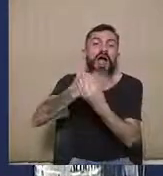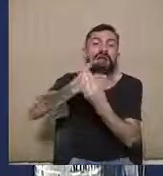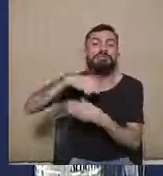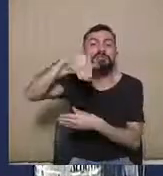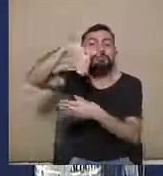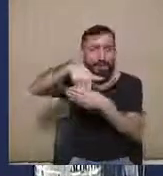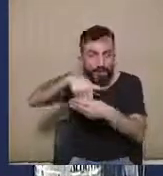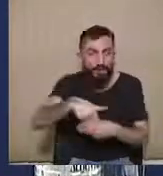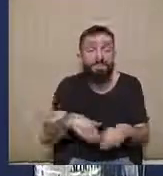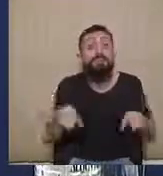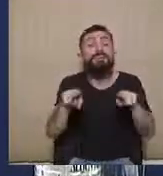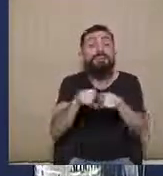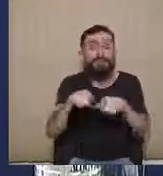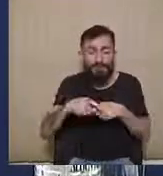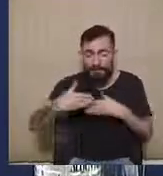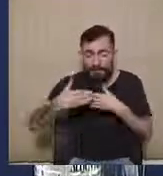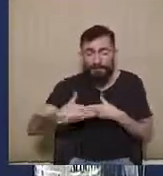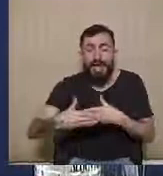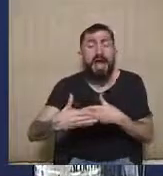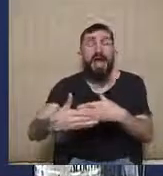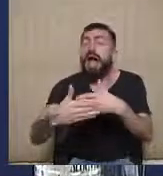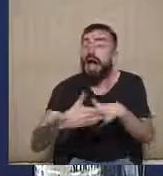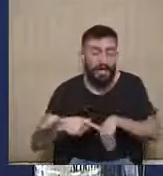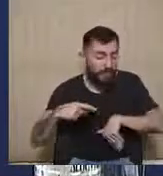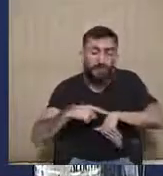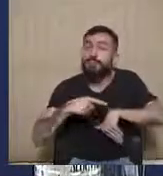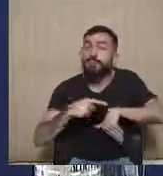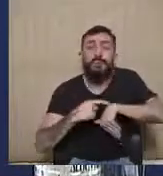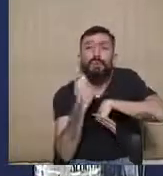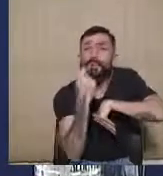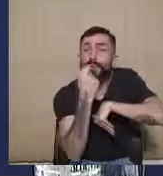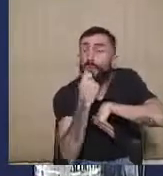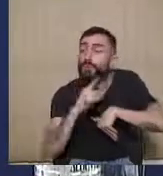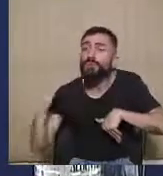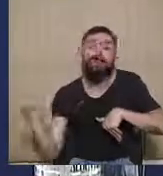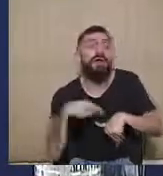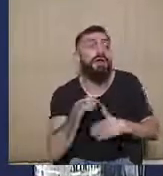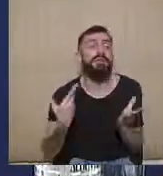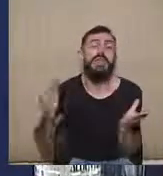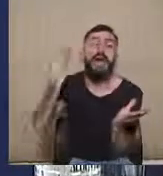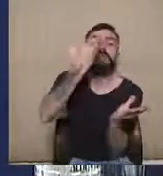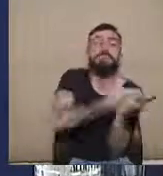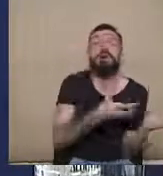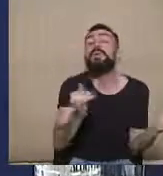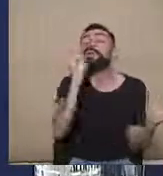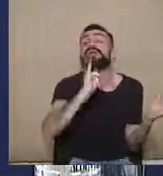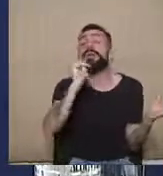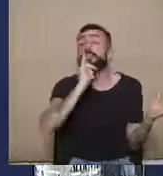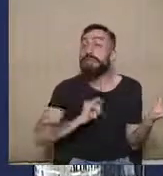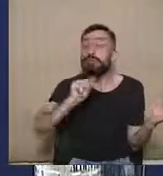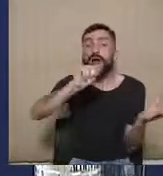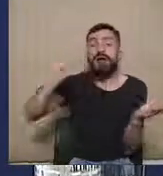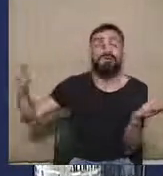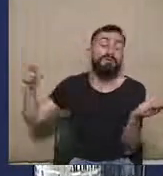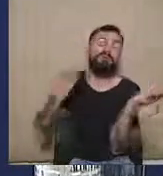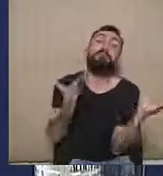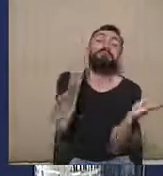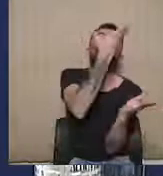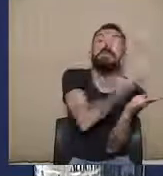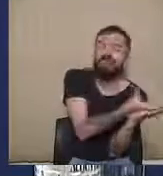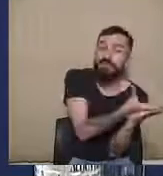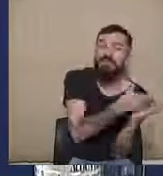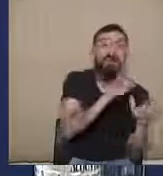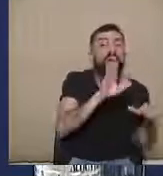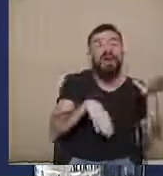Nós vamos ter prazos relativamente curtos para o exercício desse direito de ação, por exemplo, uma representação que vai cuidar de alguma